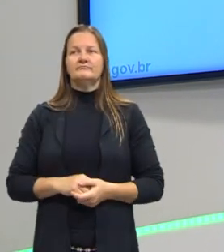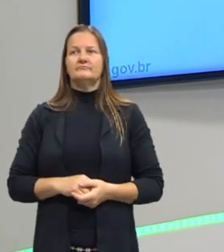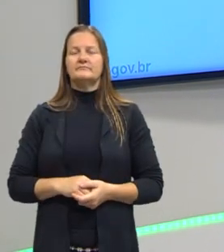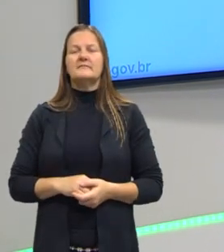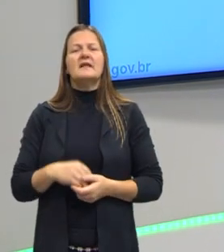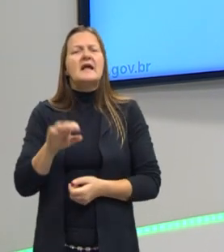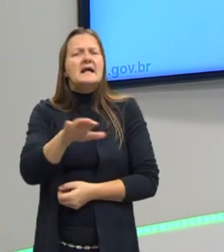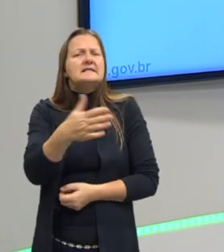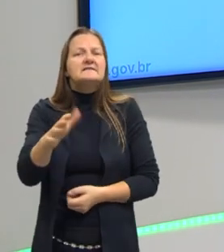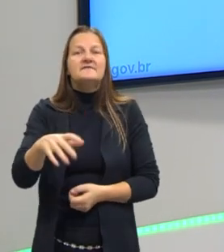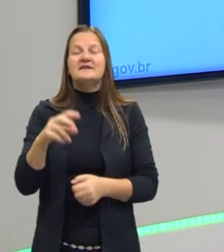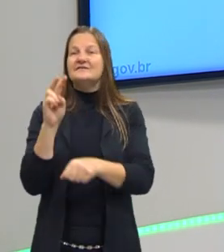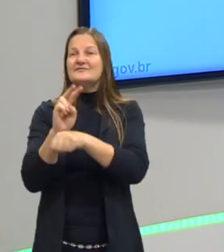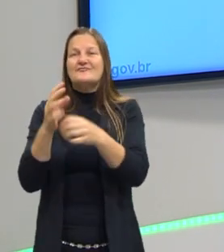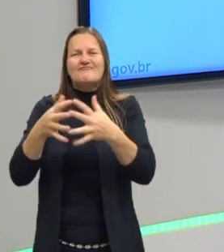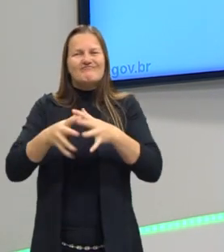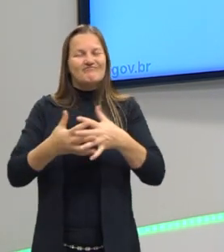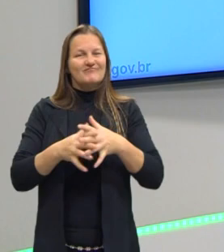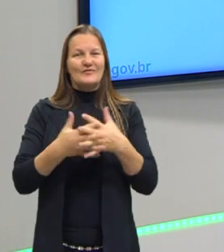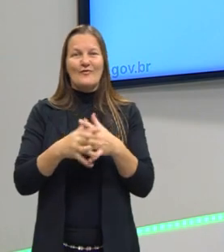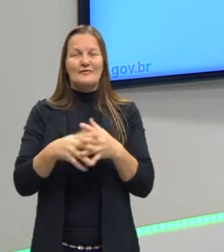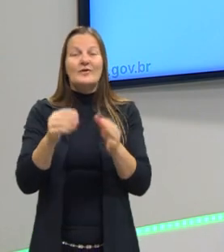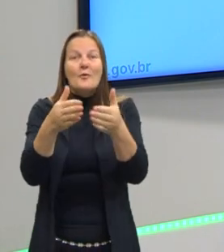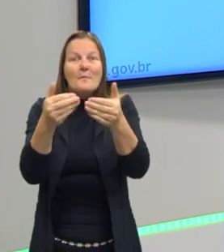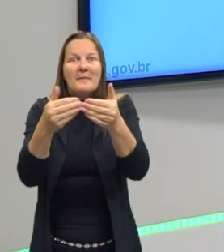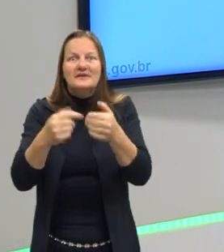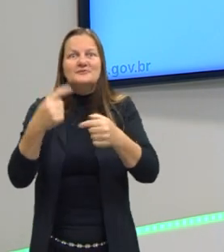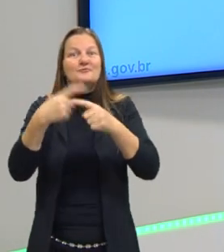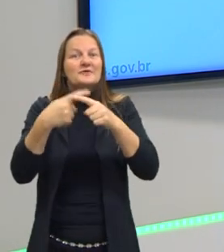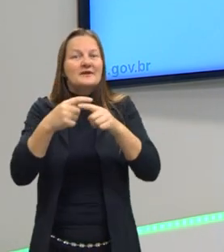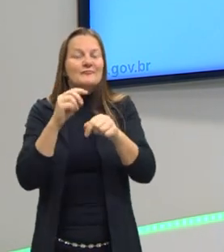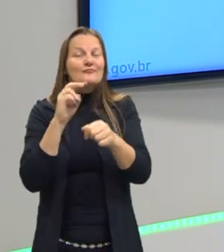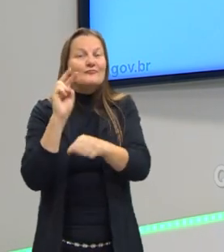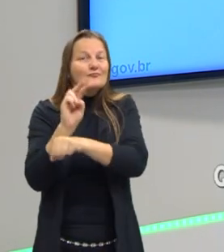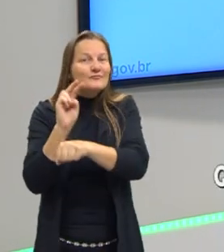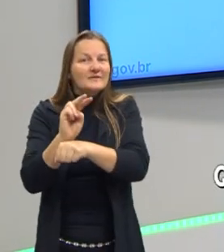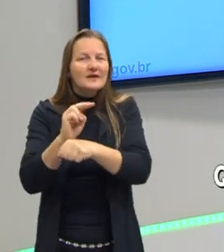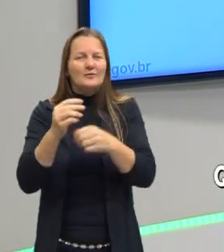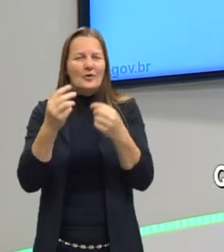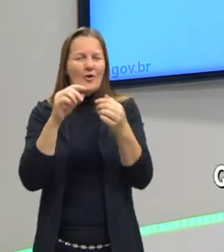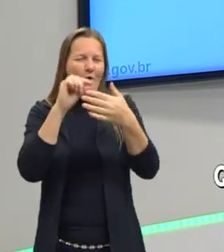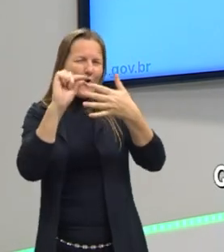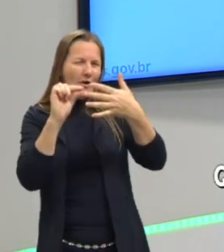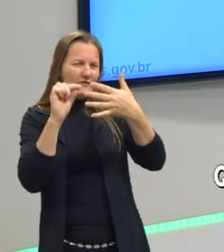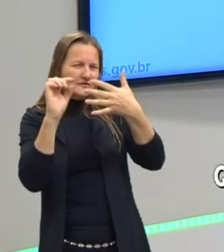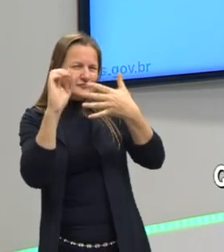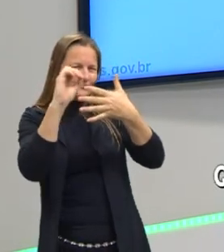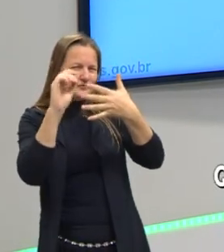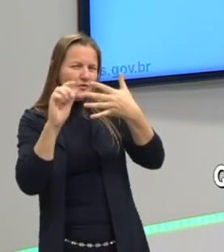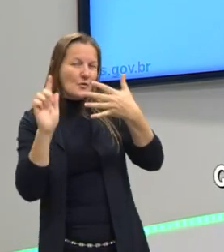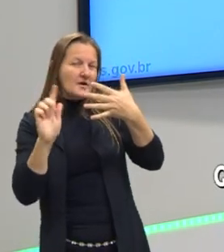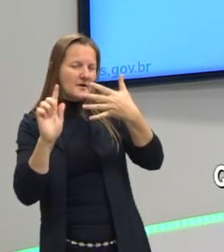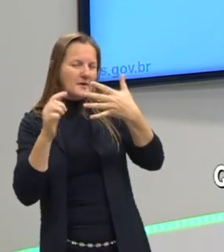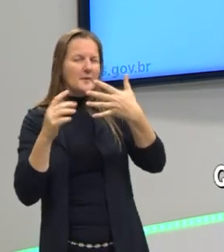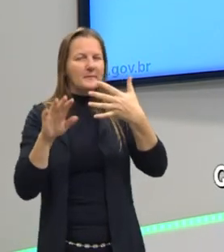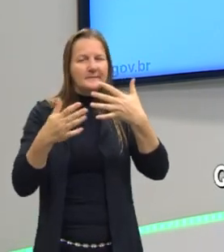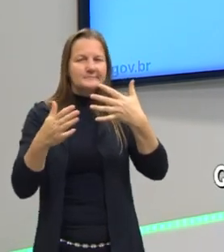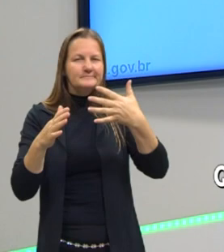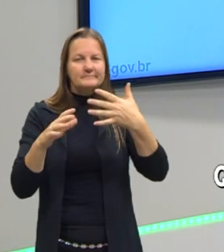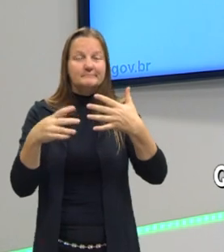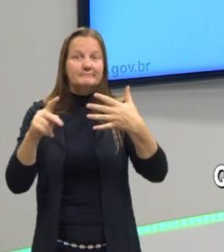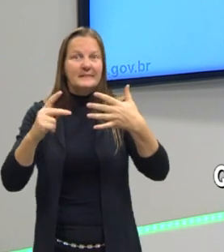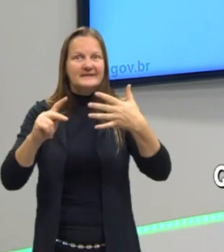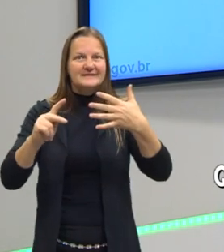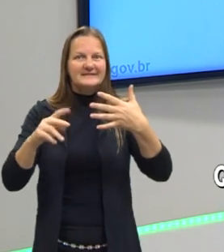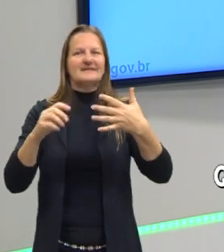Muitas vezes a gente confunde o que é solicitado, porque traz uma alternativa parecida, com gramas, enfim, estava pedindo em